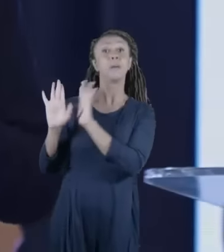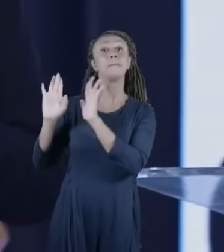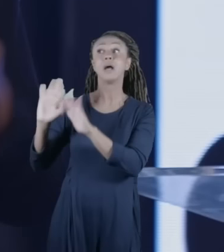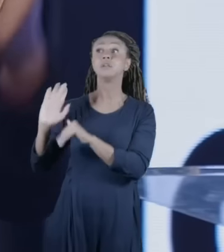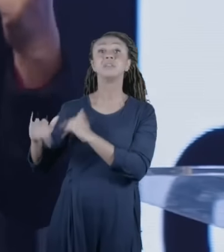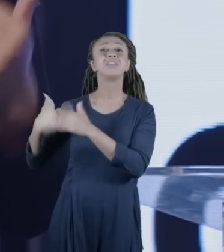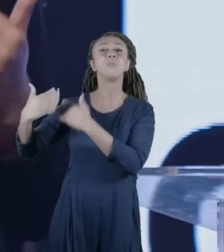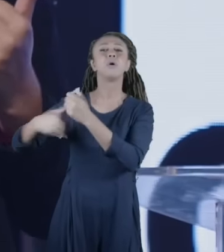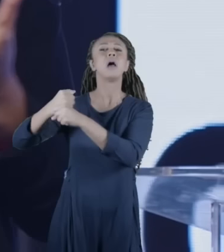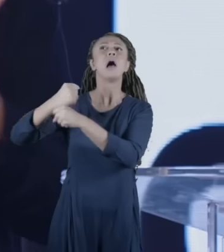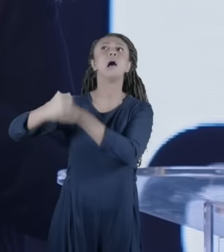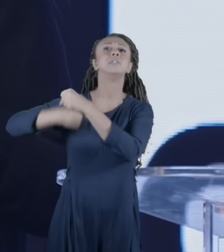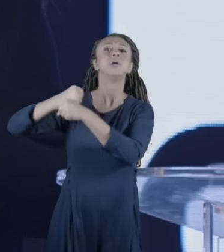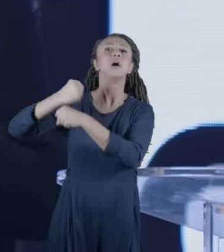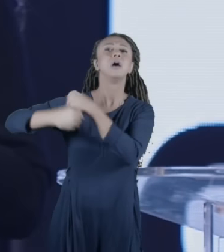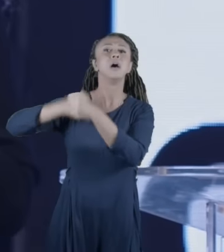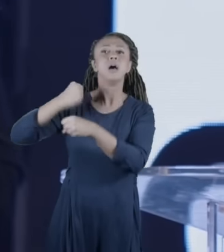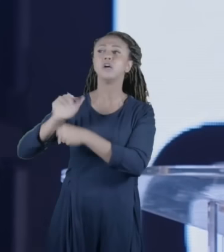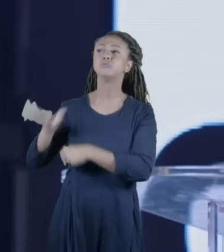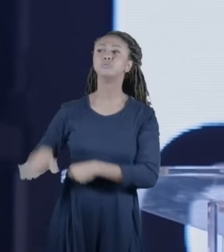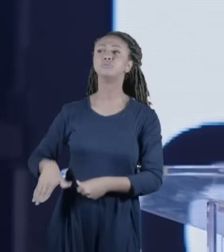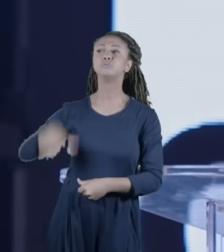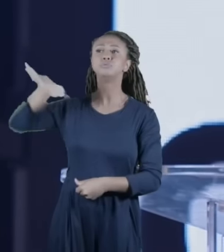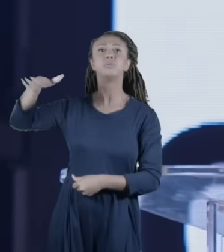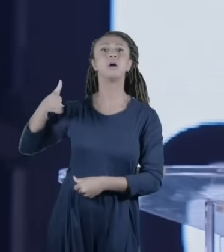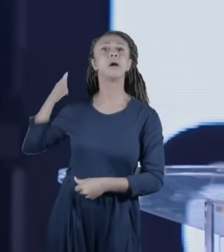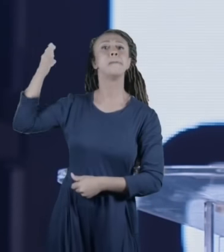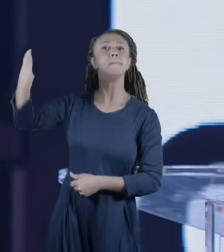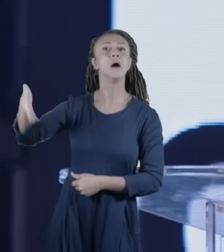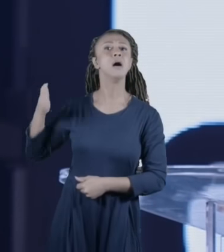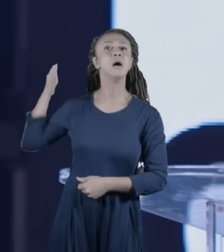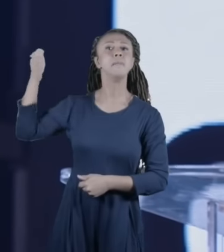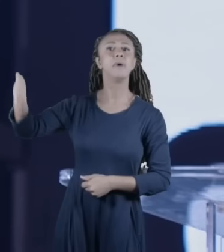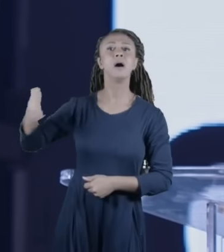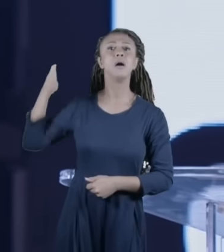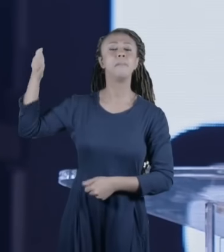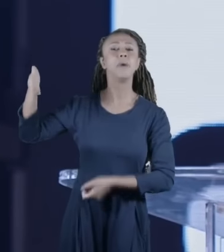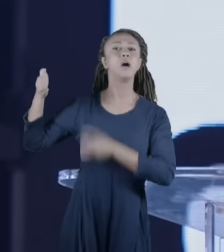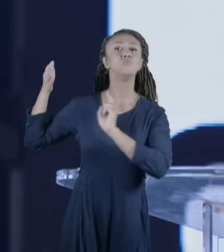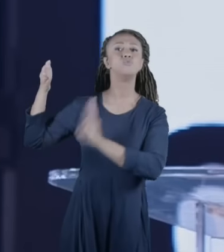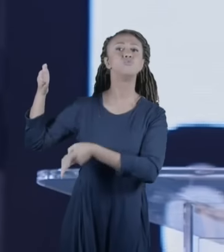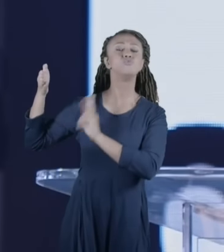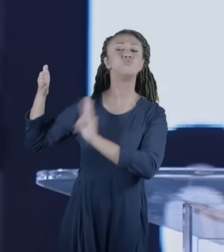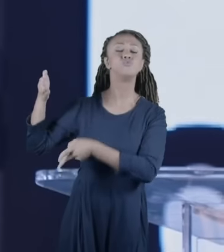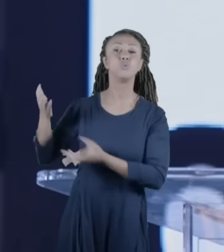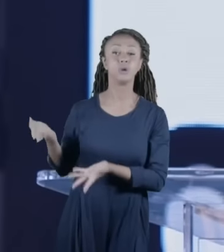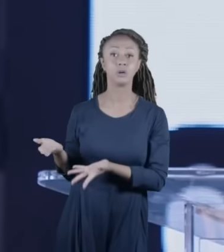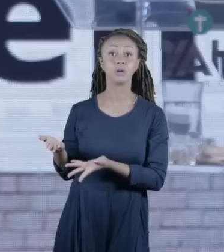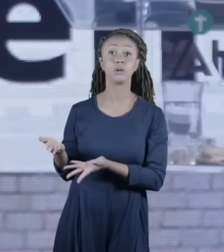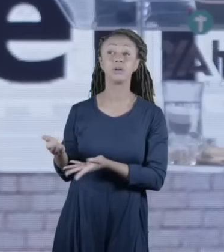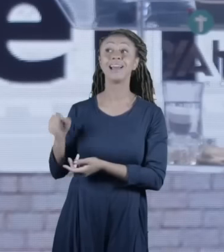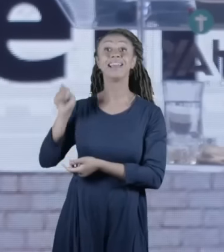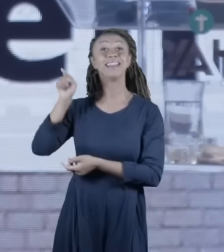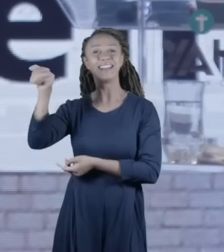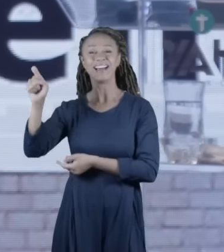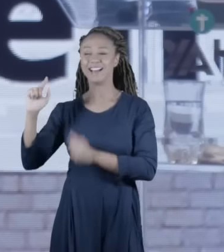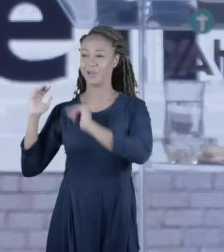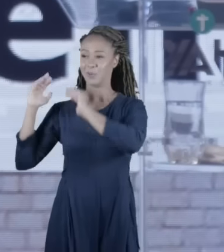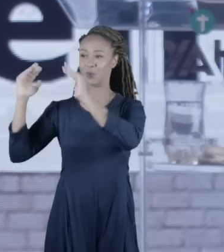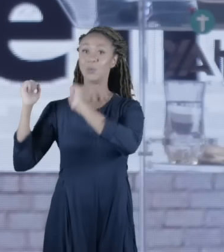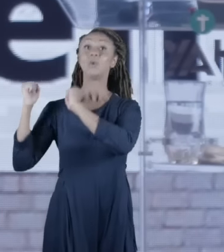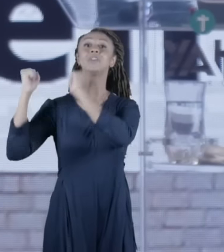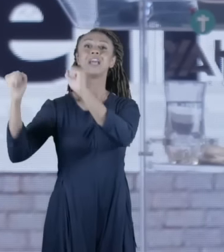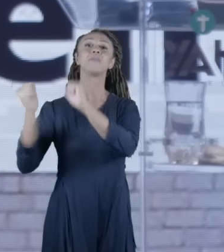ele via a importância no templo de Jerusalém porque ele seguia indo e mais ele chamava o templo de Jerusalém de